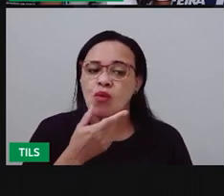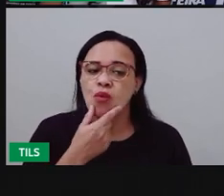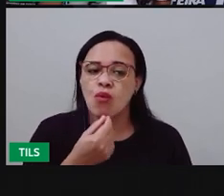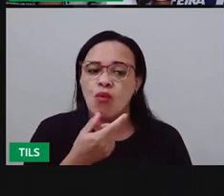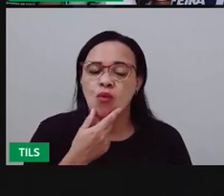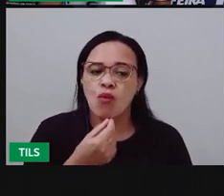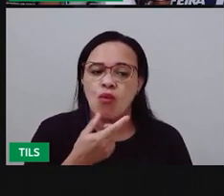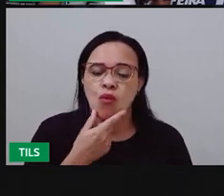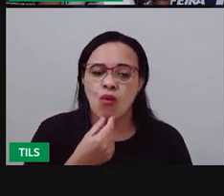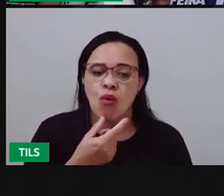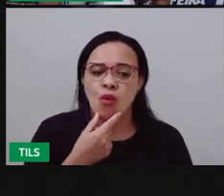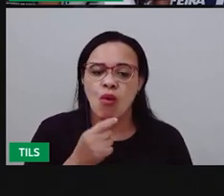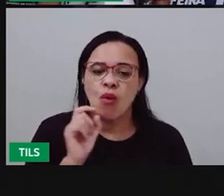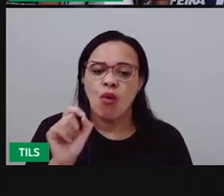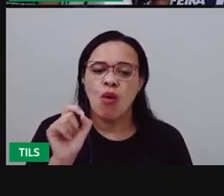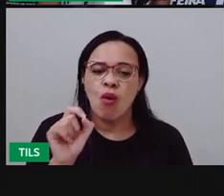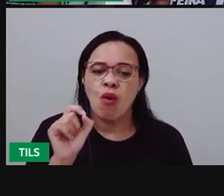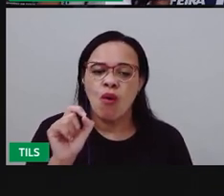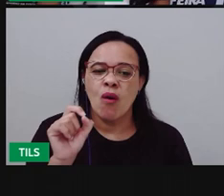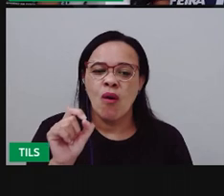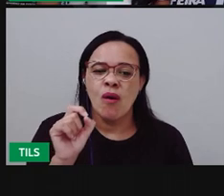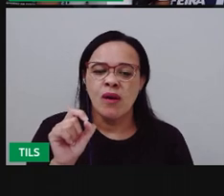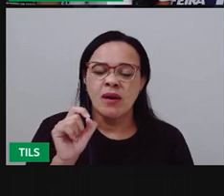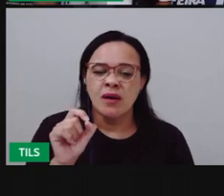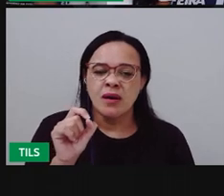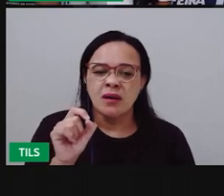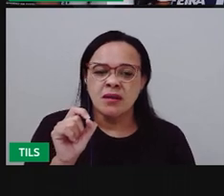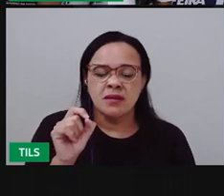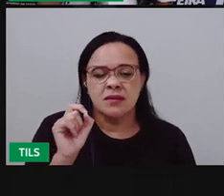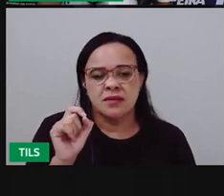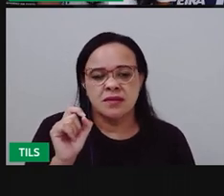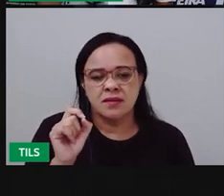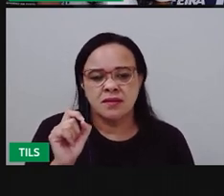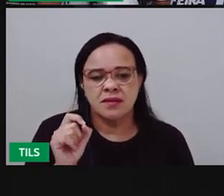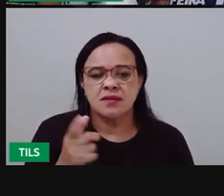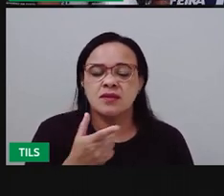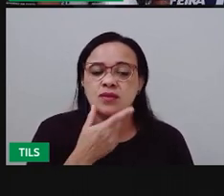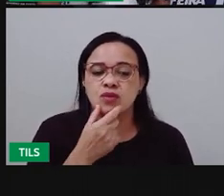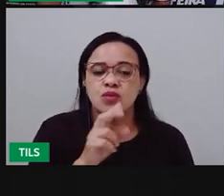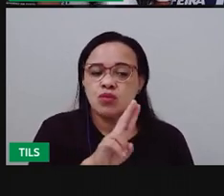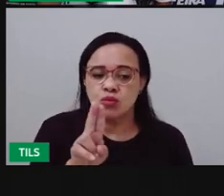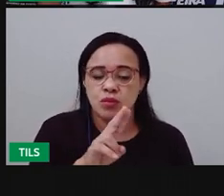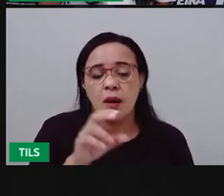No Nordeste, nessa xilogravura aqui, poderia ser dito que é um caboclo.